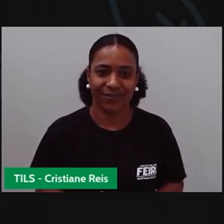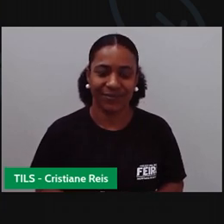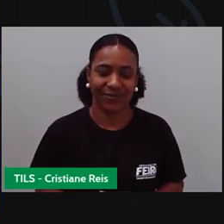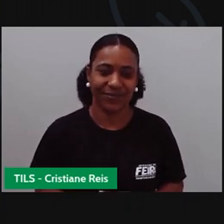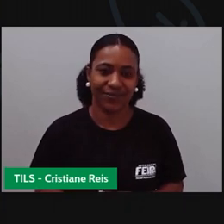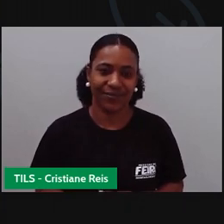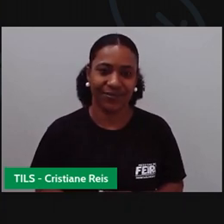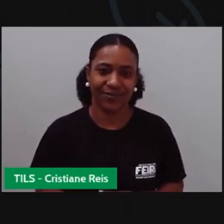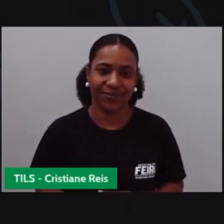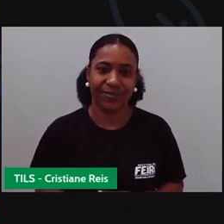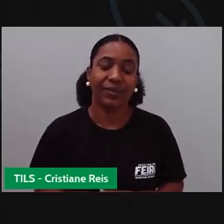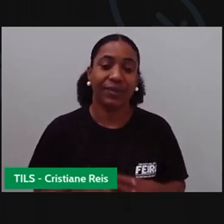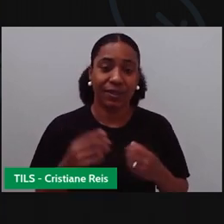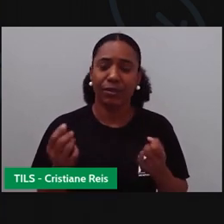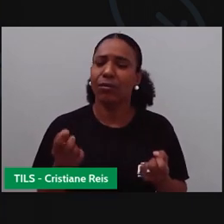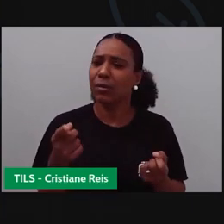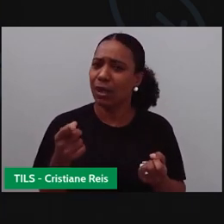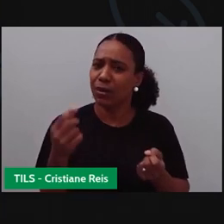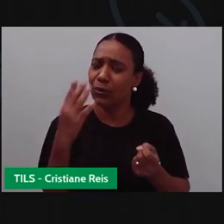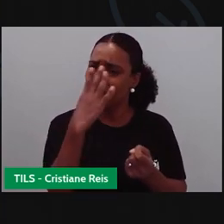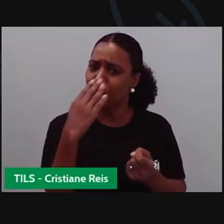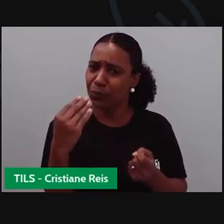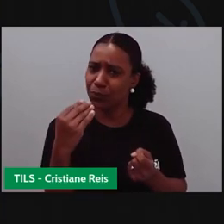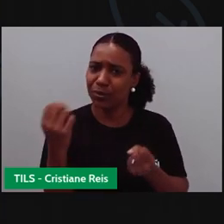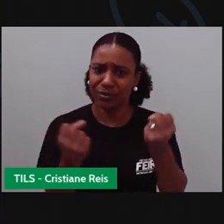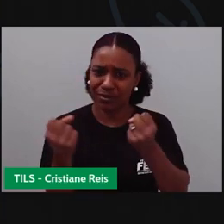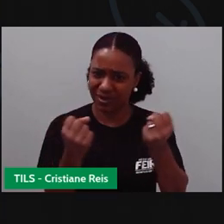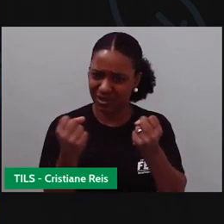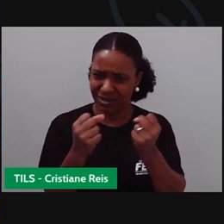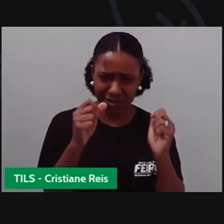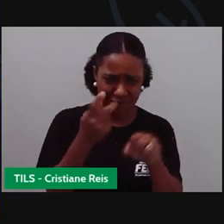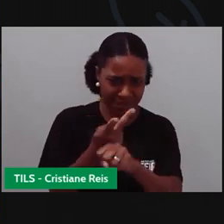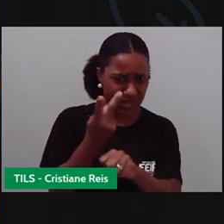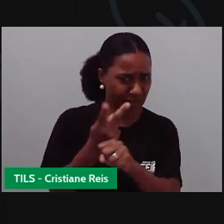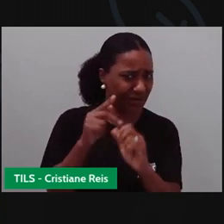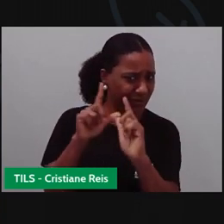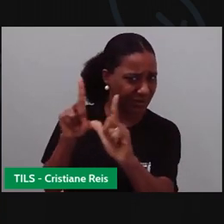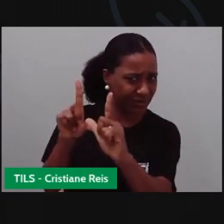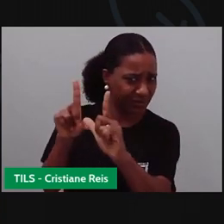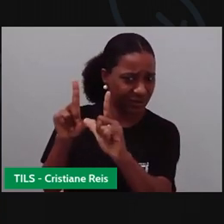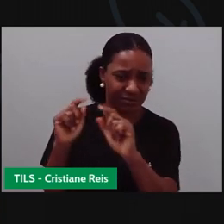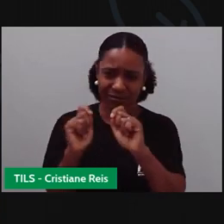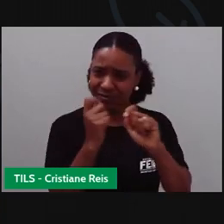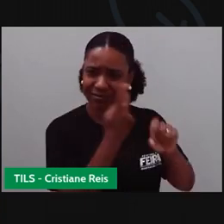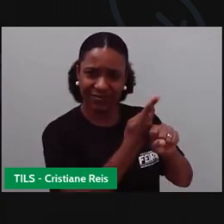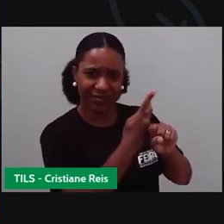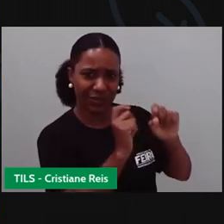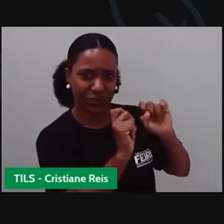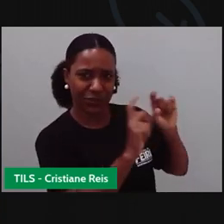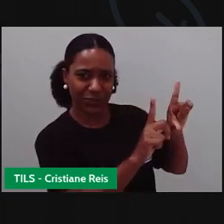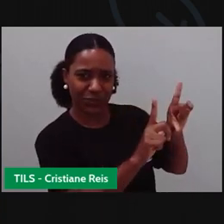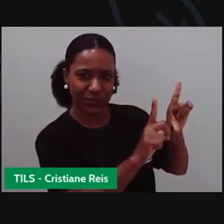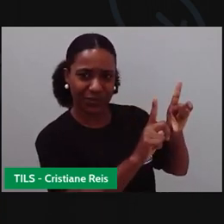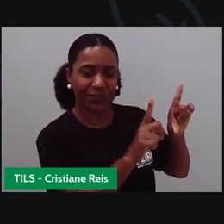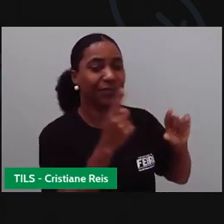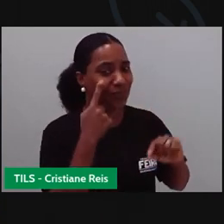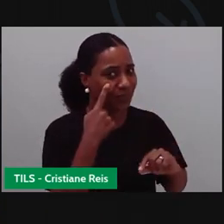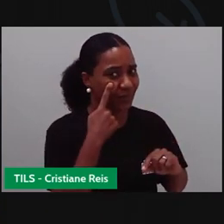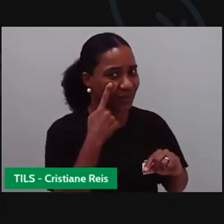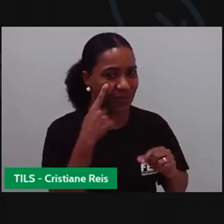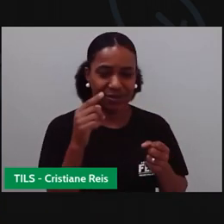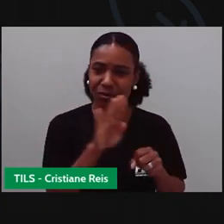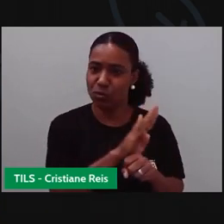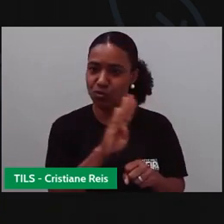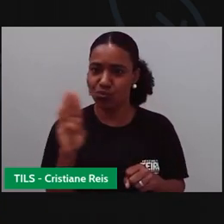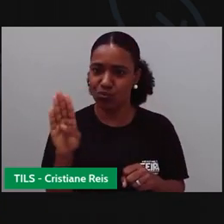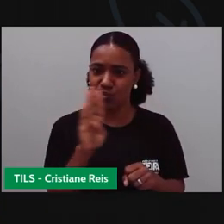Pronto. Na ambulância, tem vidro lateral? Você já viram a ambulância rodando aí com os vidros abertos? Não.